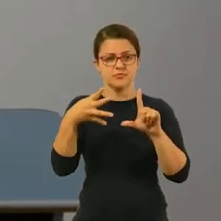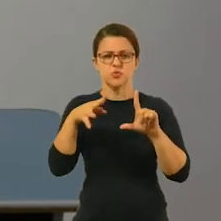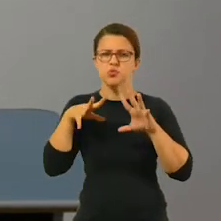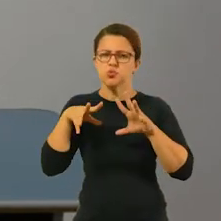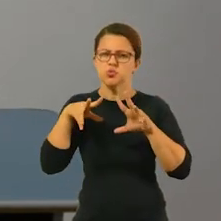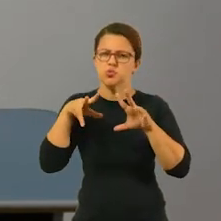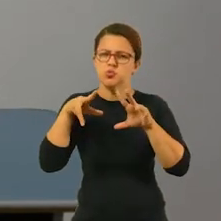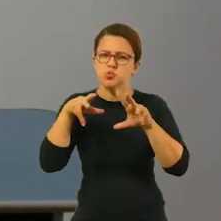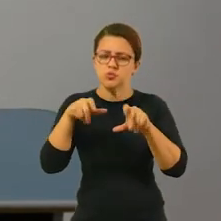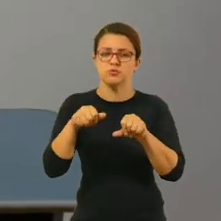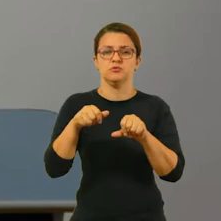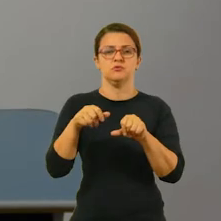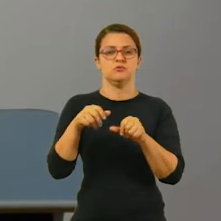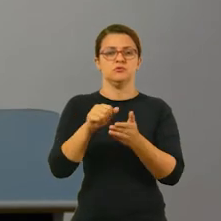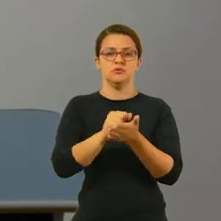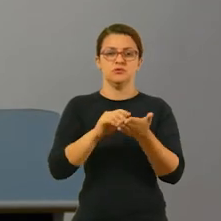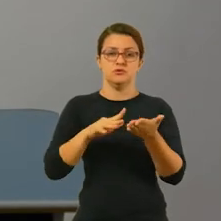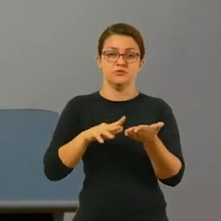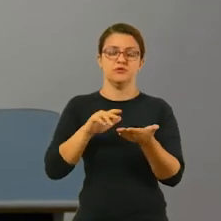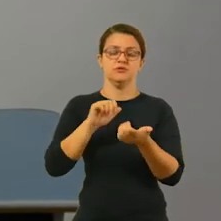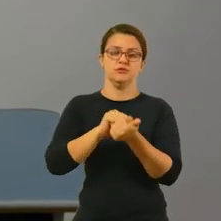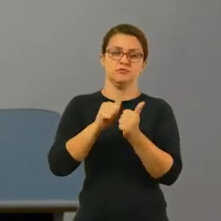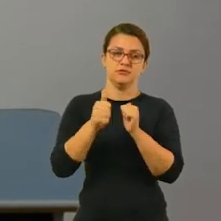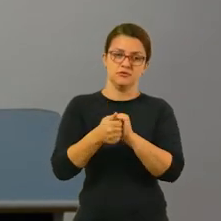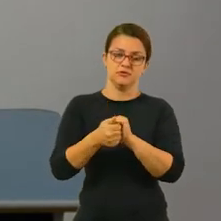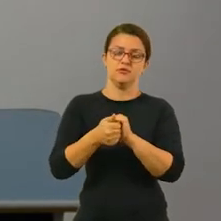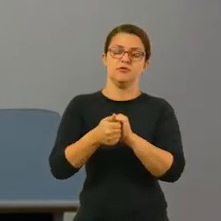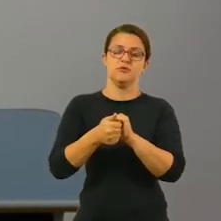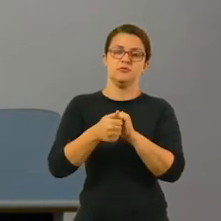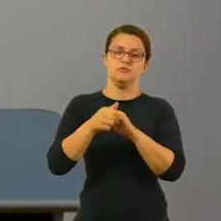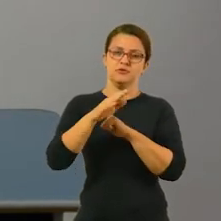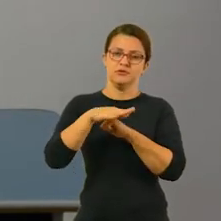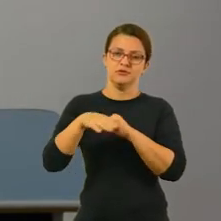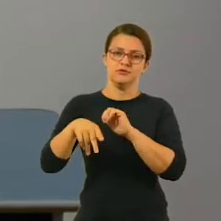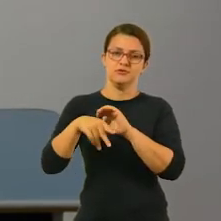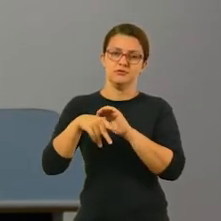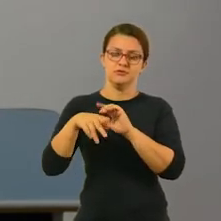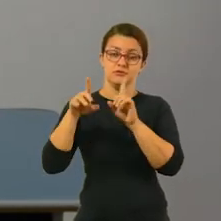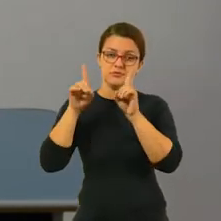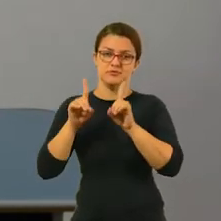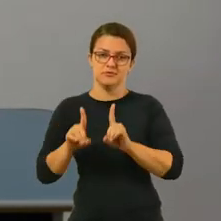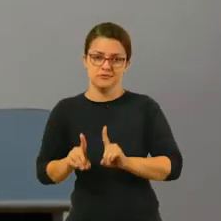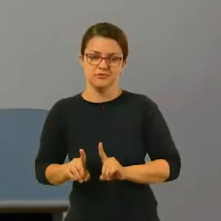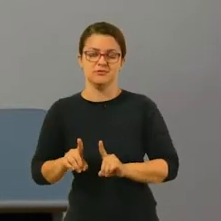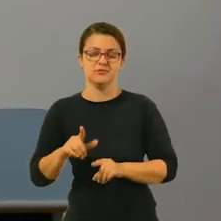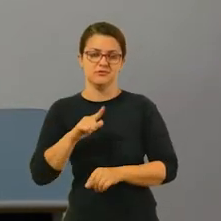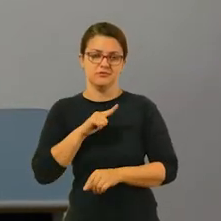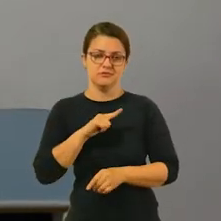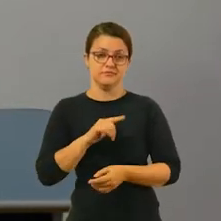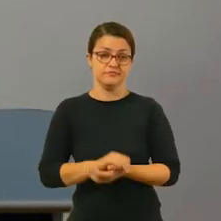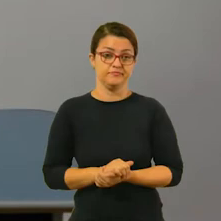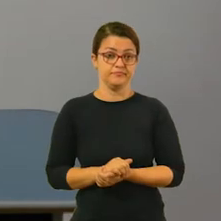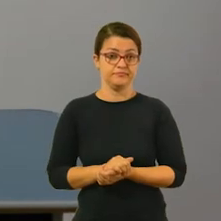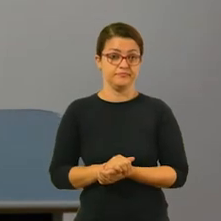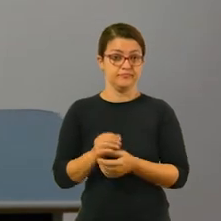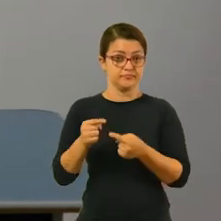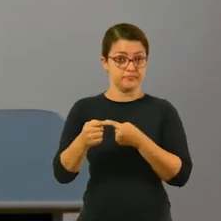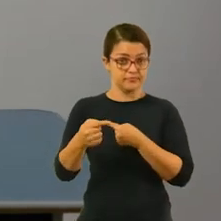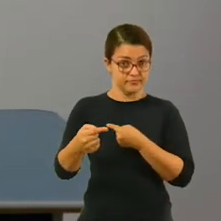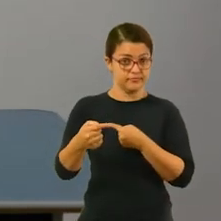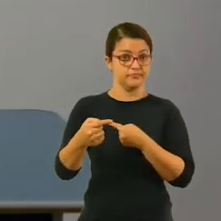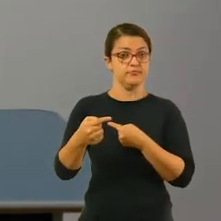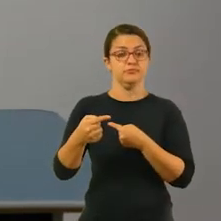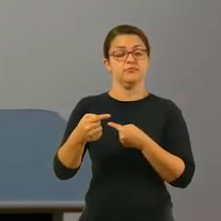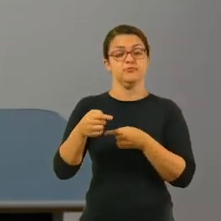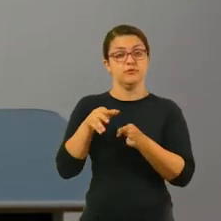Lembrando que todas as atividades têm adaptações para as crianças com deficiência. Essa semana eu vou auxiliar vocês